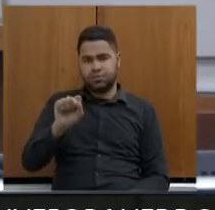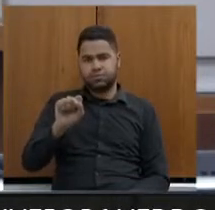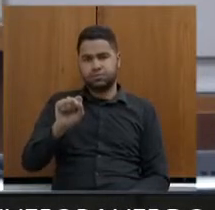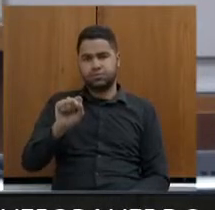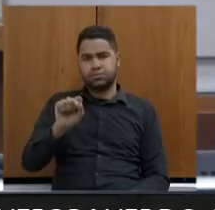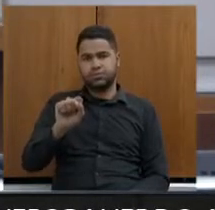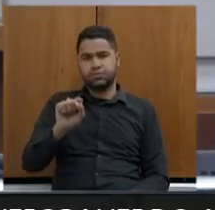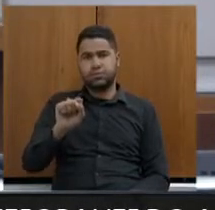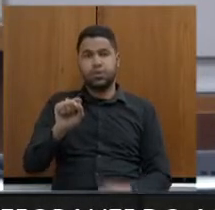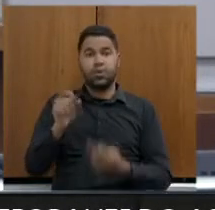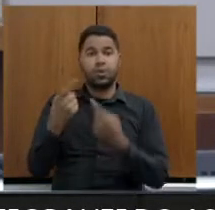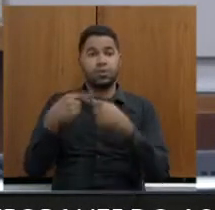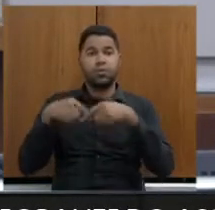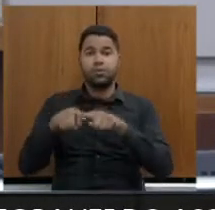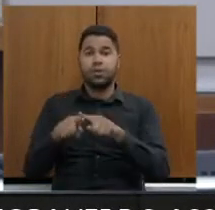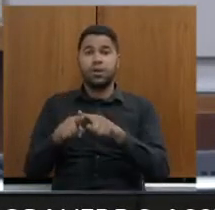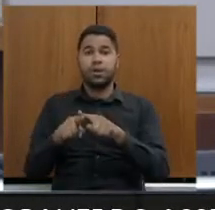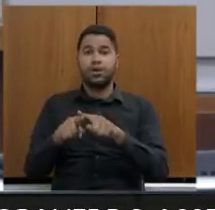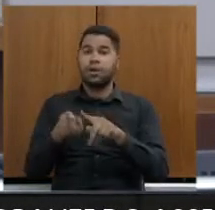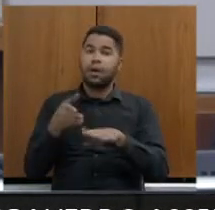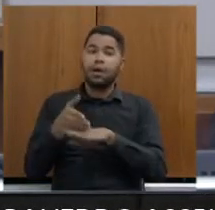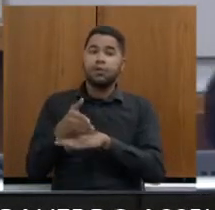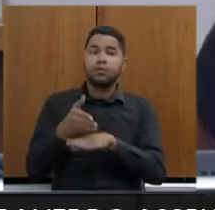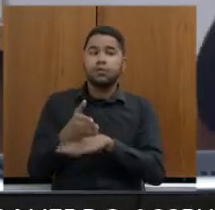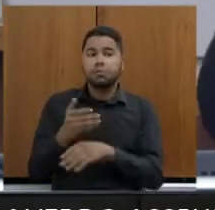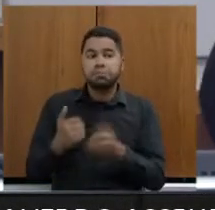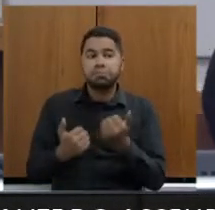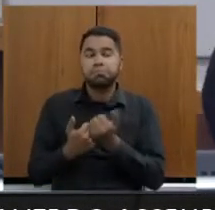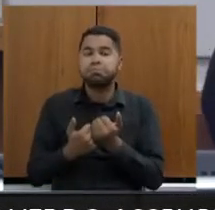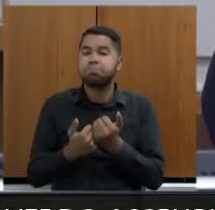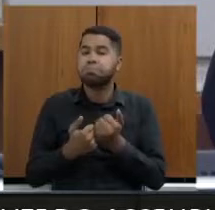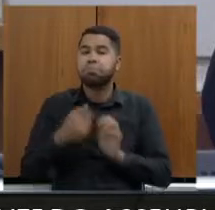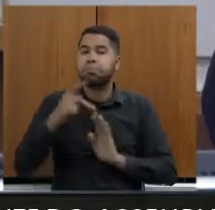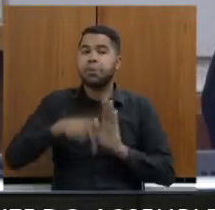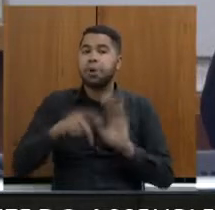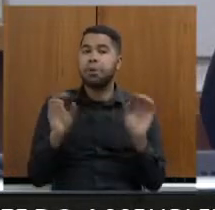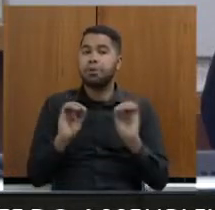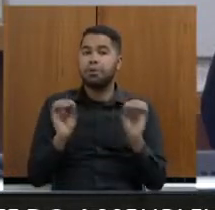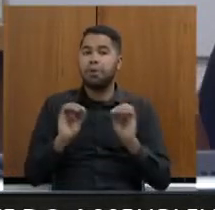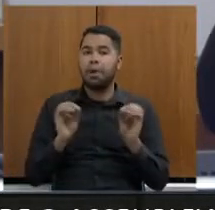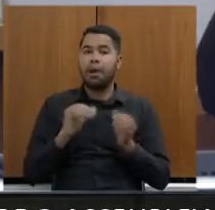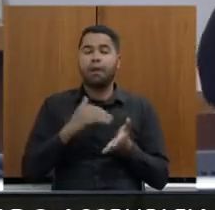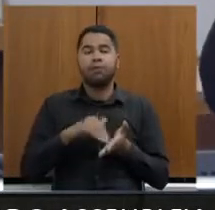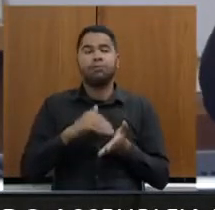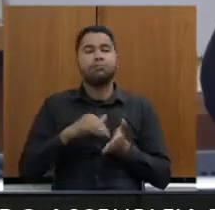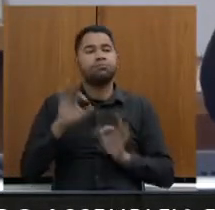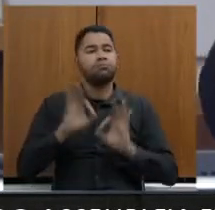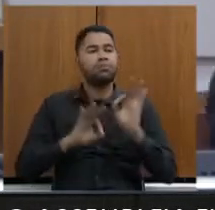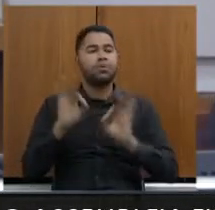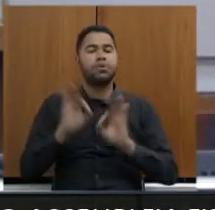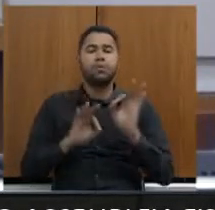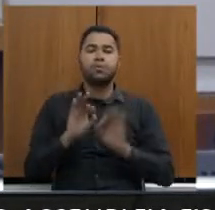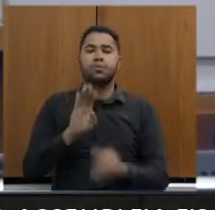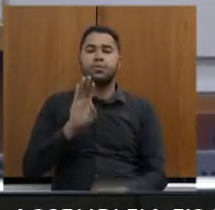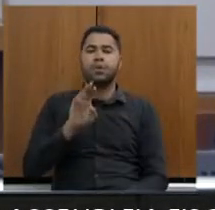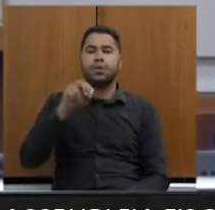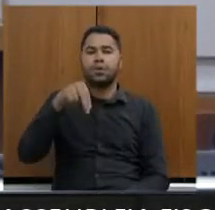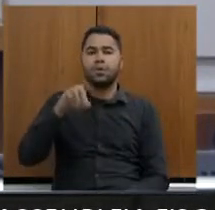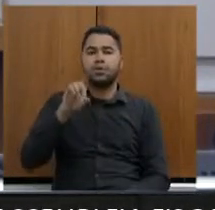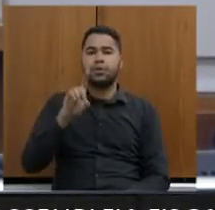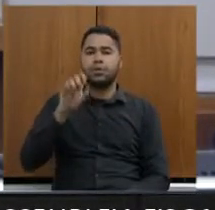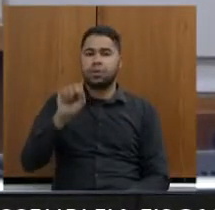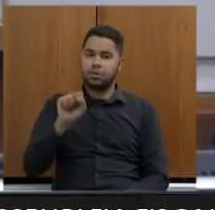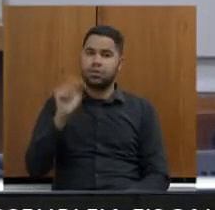como empréstimo e nunca tinha acessado os recursos porque não tinha projeto. Então, a Secretaria de Planejamento foi lá no BNDES e